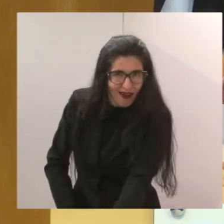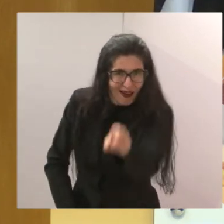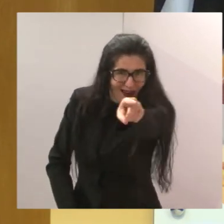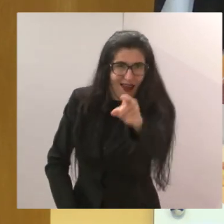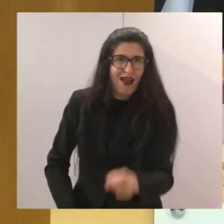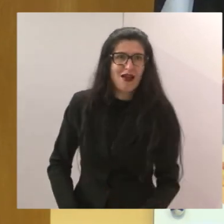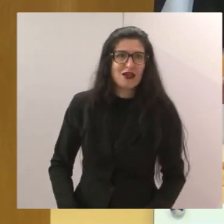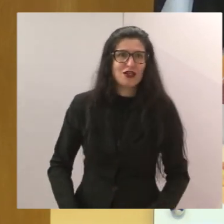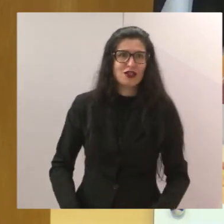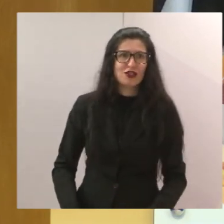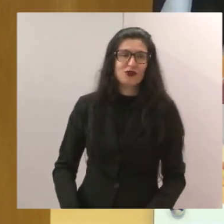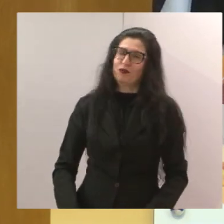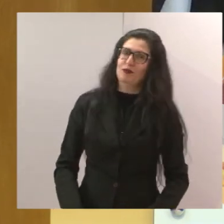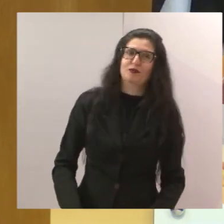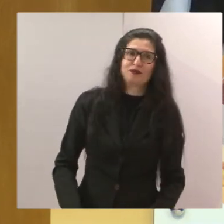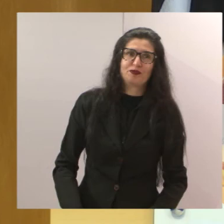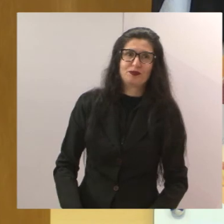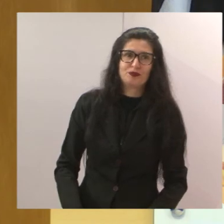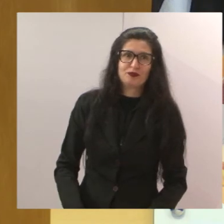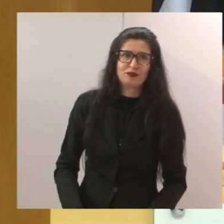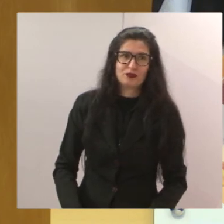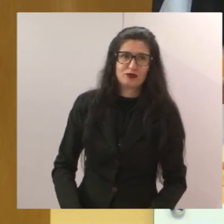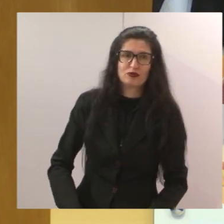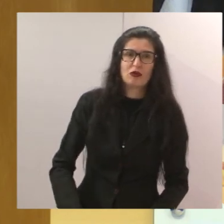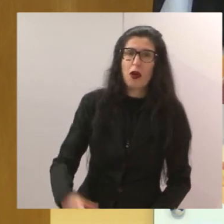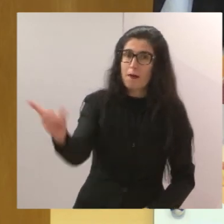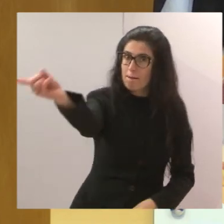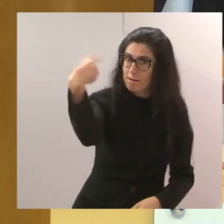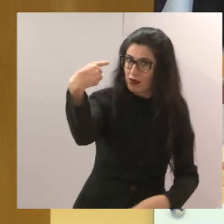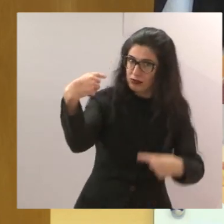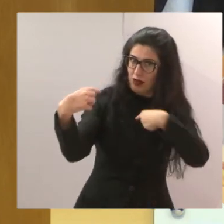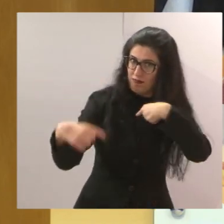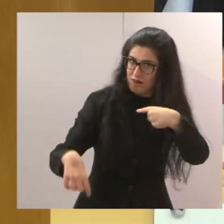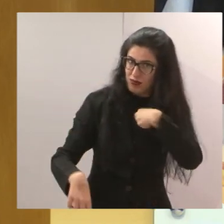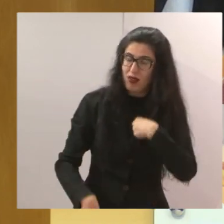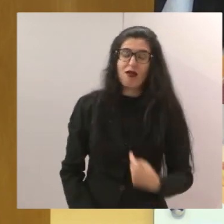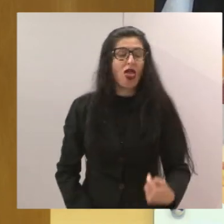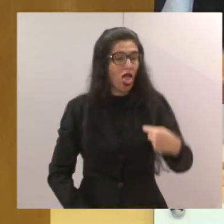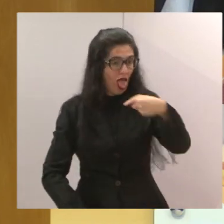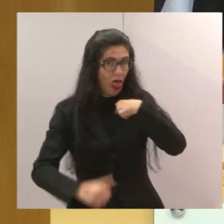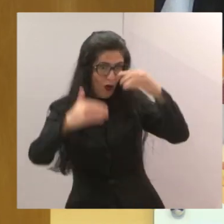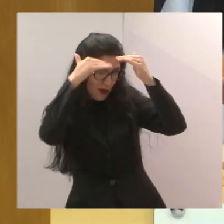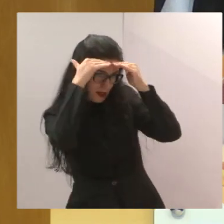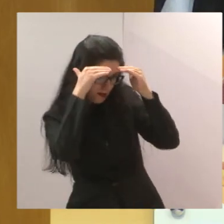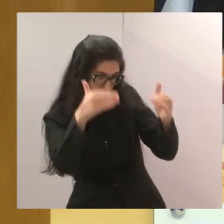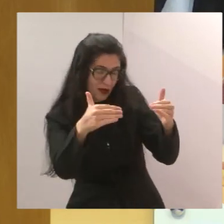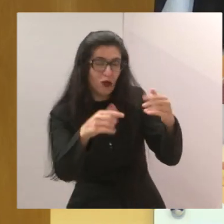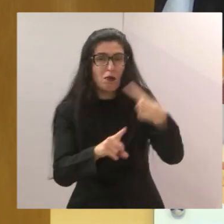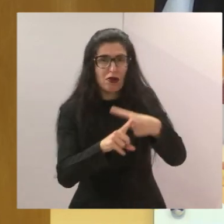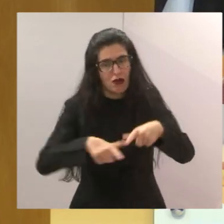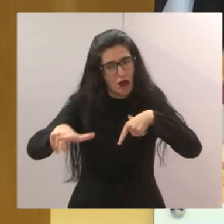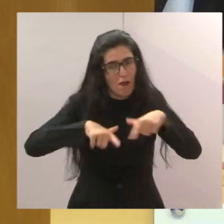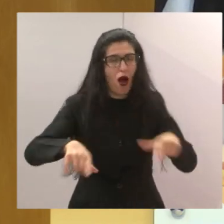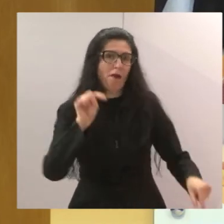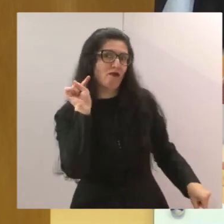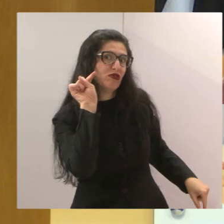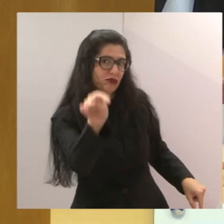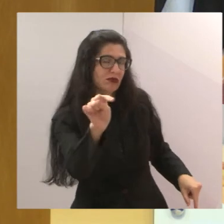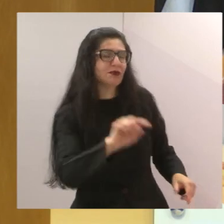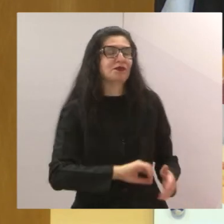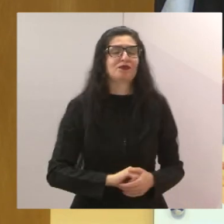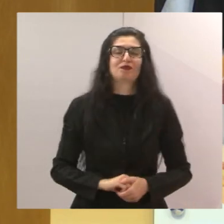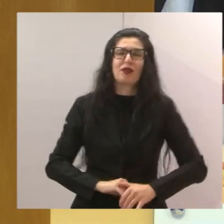são o meu, vocês são o meu patrão e eu sou seu funcionário. e digo para